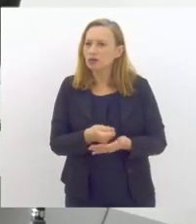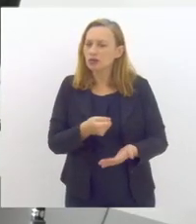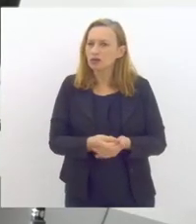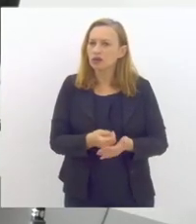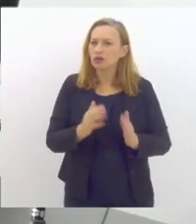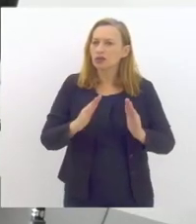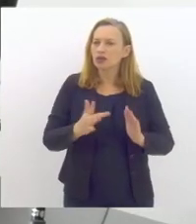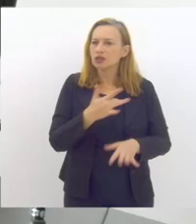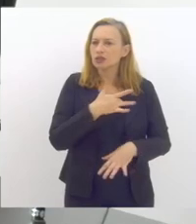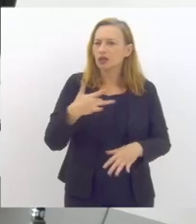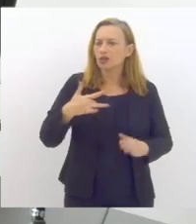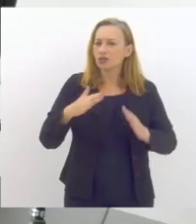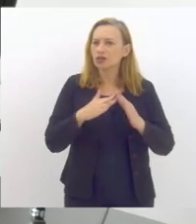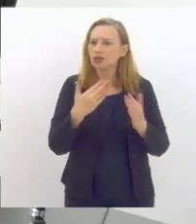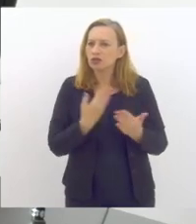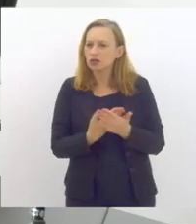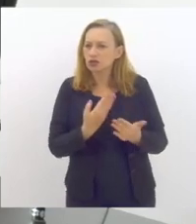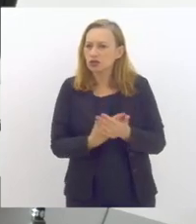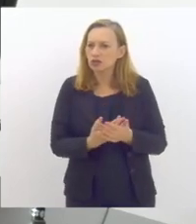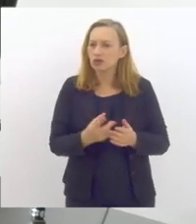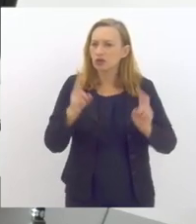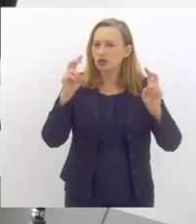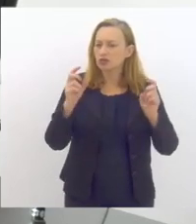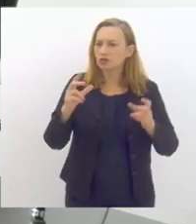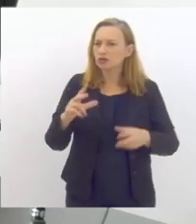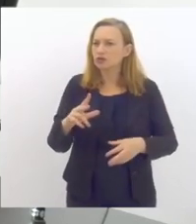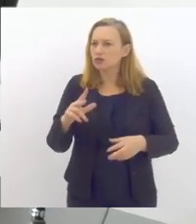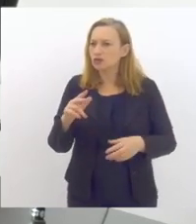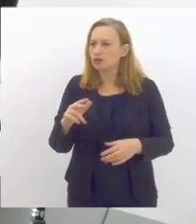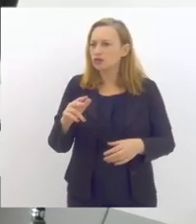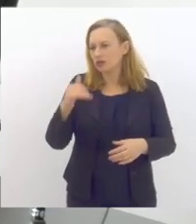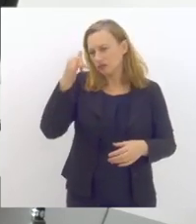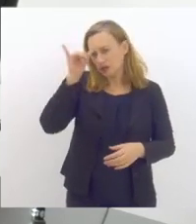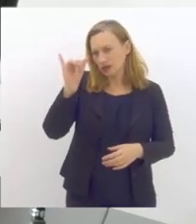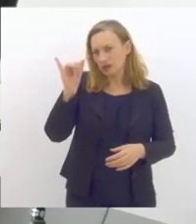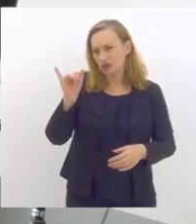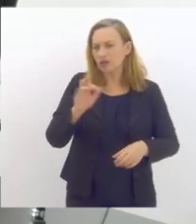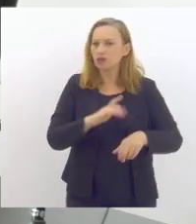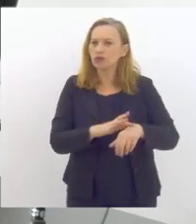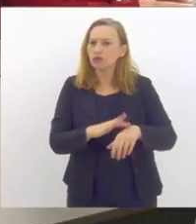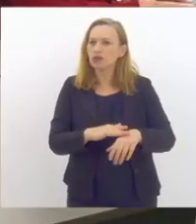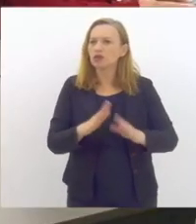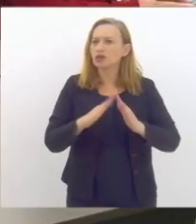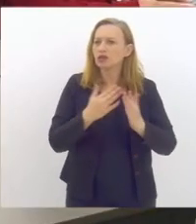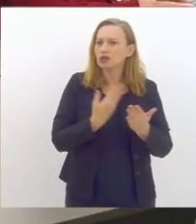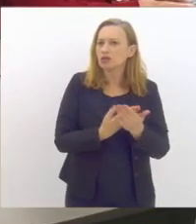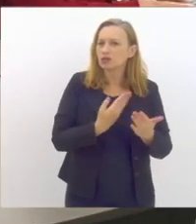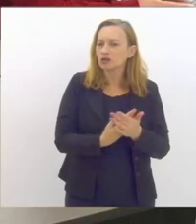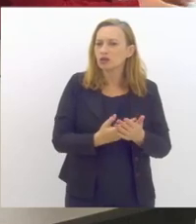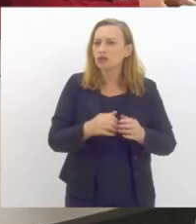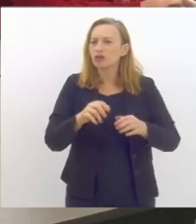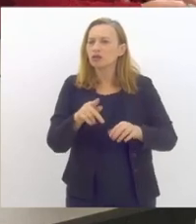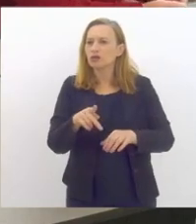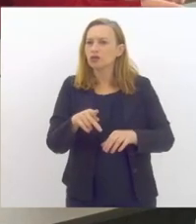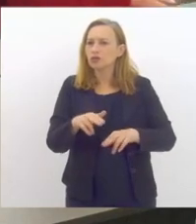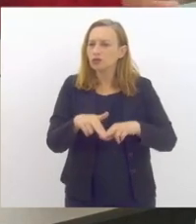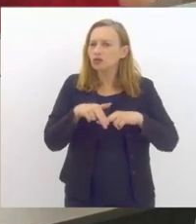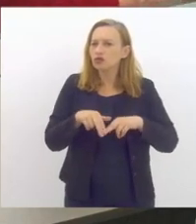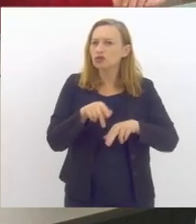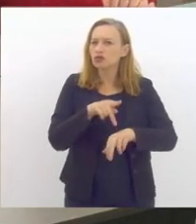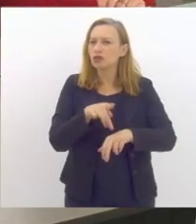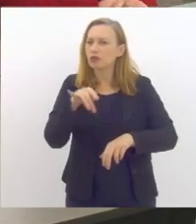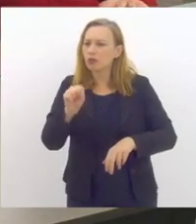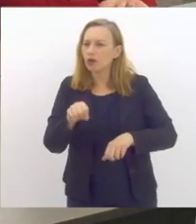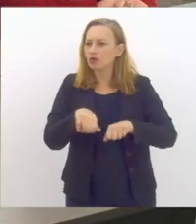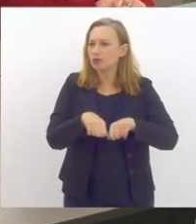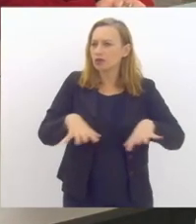na Escola se deu para a execução de ações de prevenção ao Covid nas escolas. por conta do cenário pandêmico teve um recurso específico para isso e